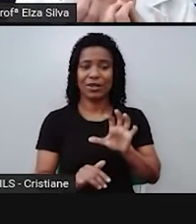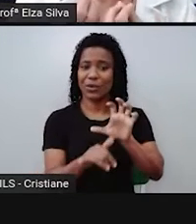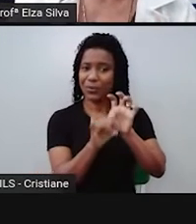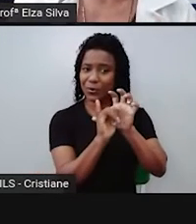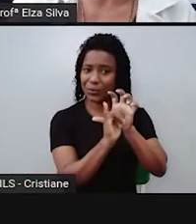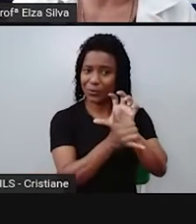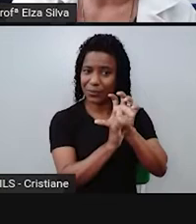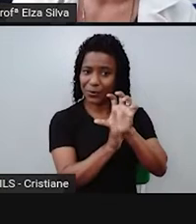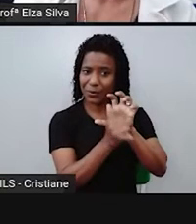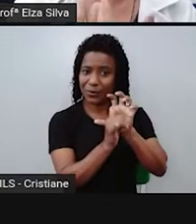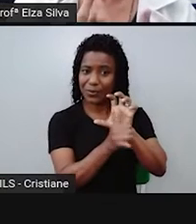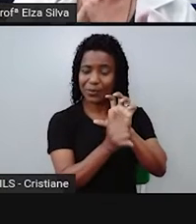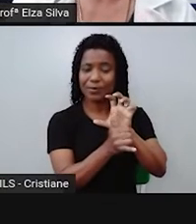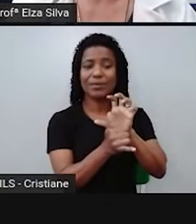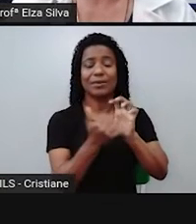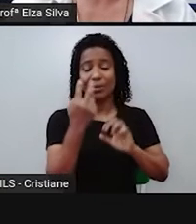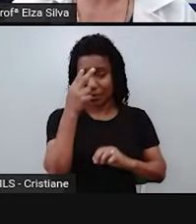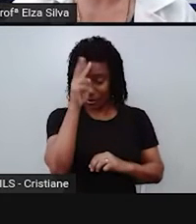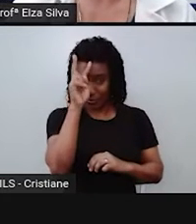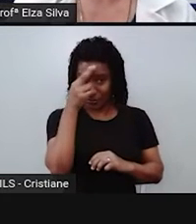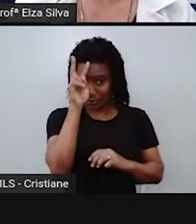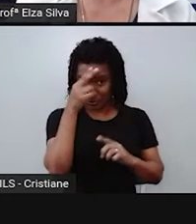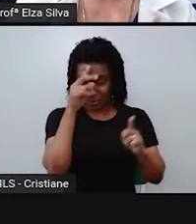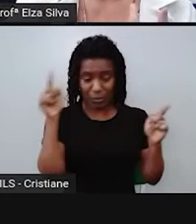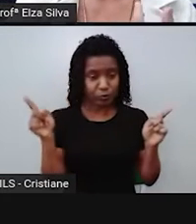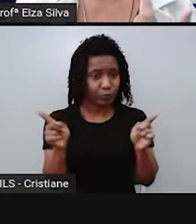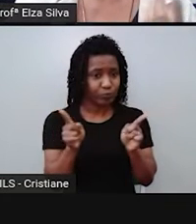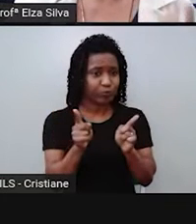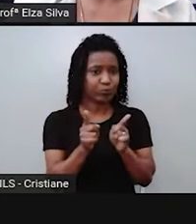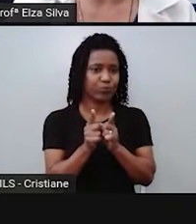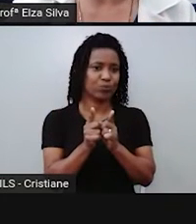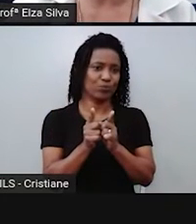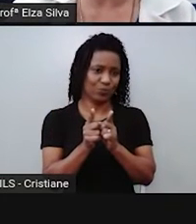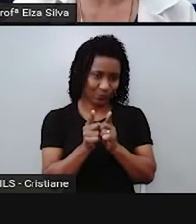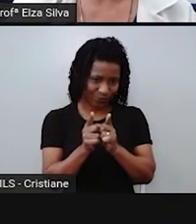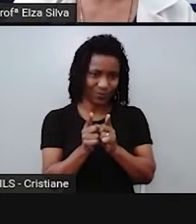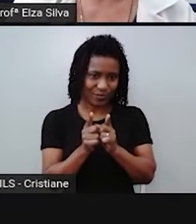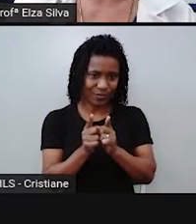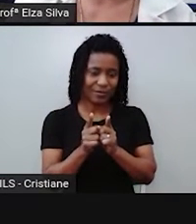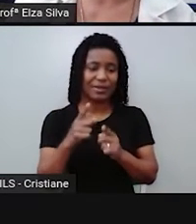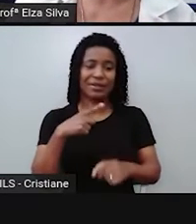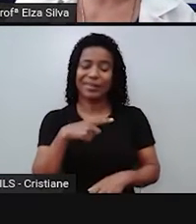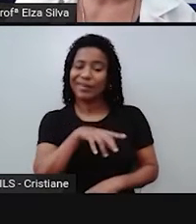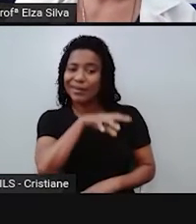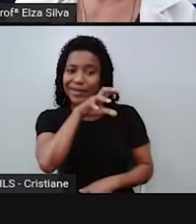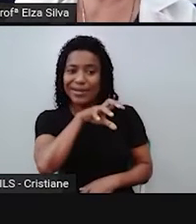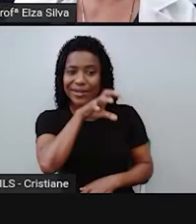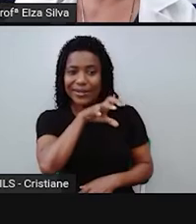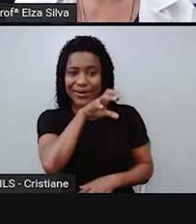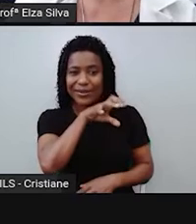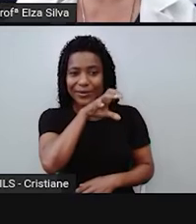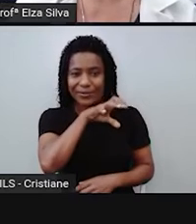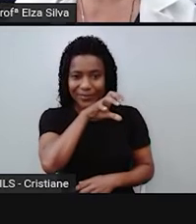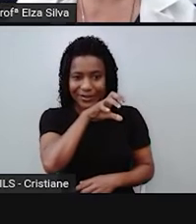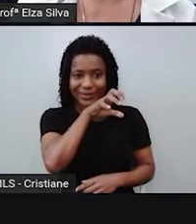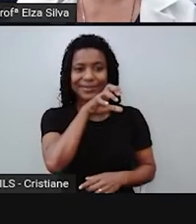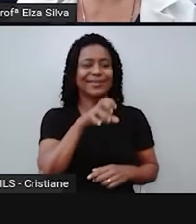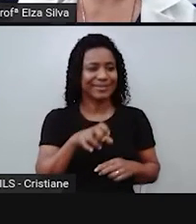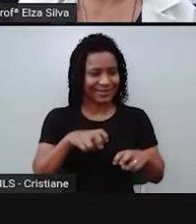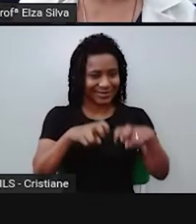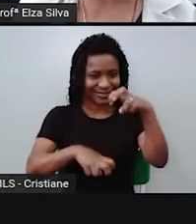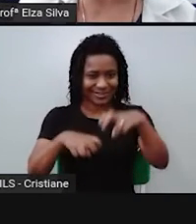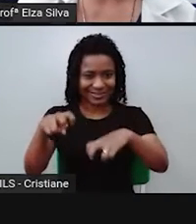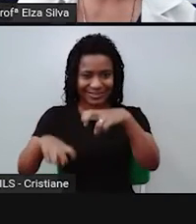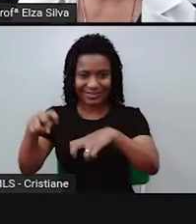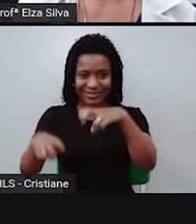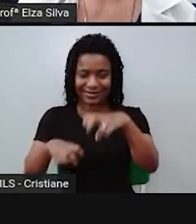uma história pequena. Geralmente, possui animais como personagens e sempre nos ensinam